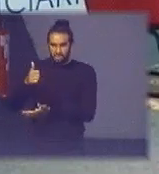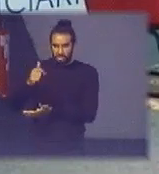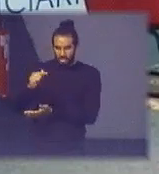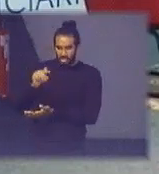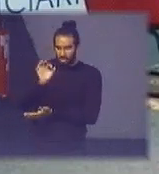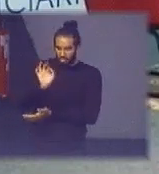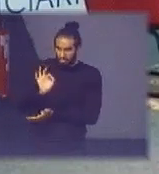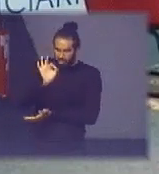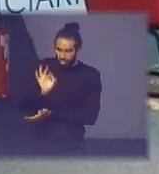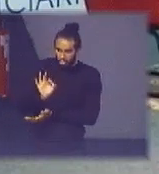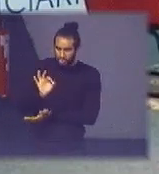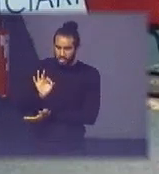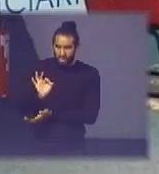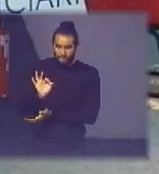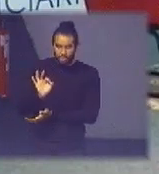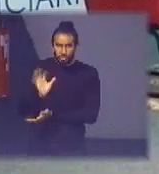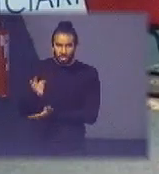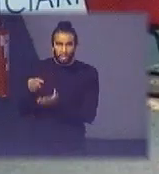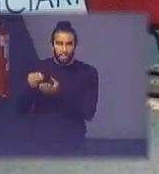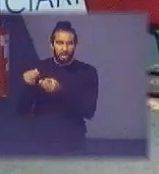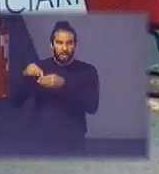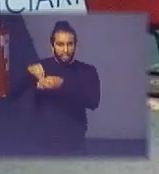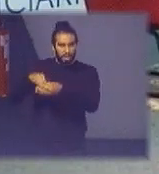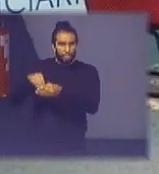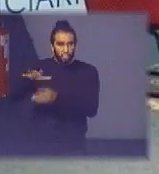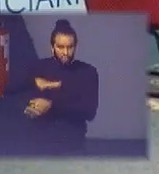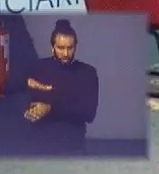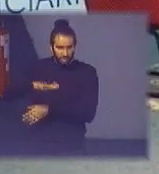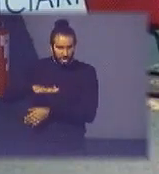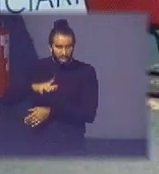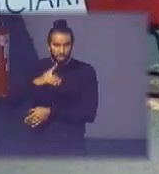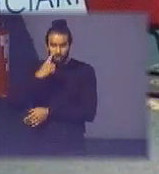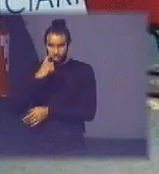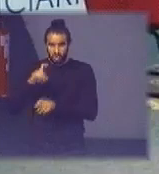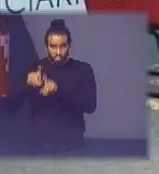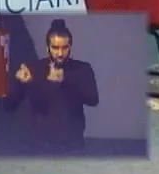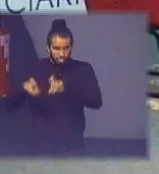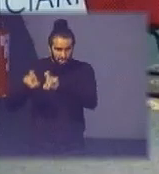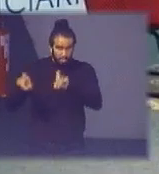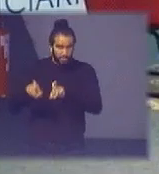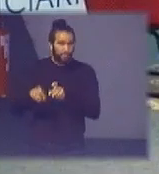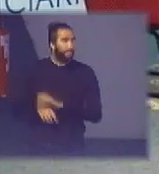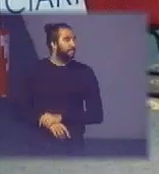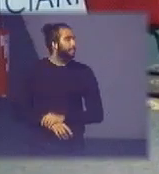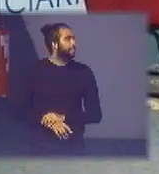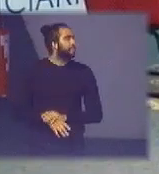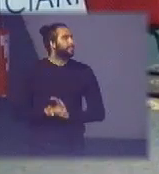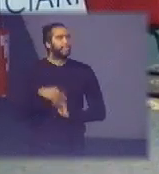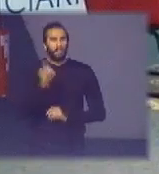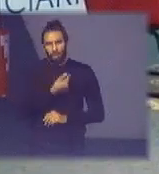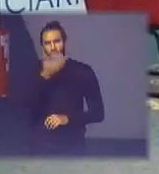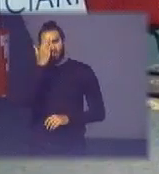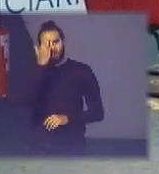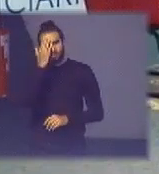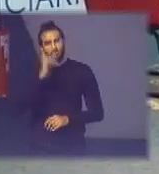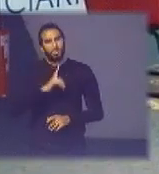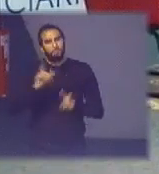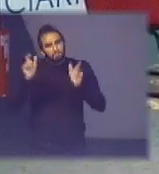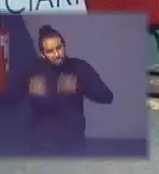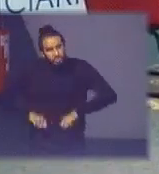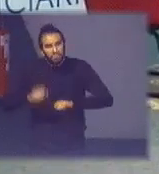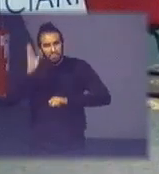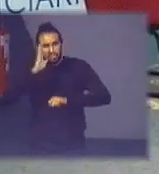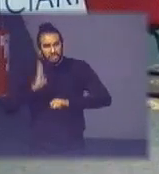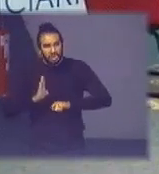do montante colocado no mercado em relação aos resíduos eletroeletrônicos a gente tem pleno potencial hoje do Brasil de